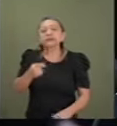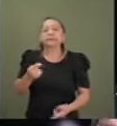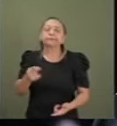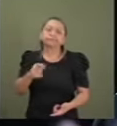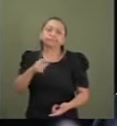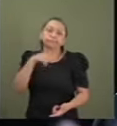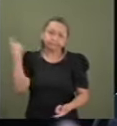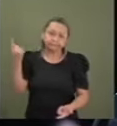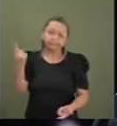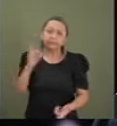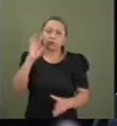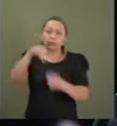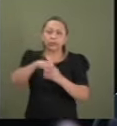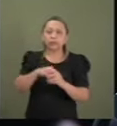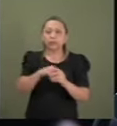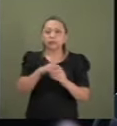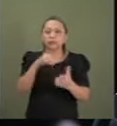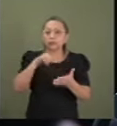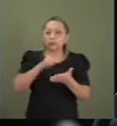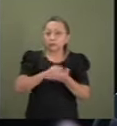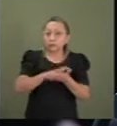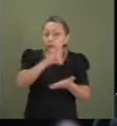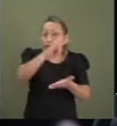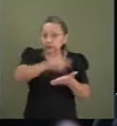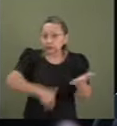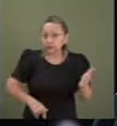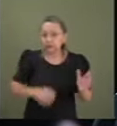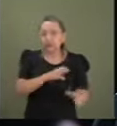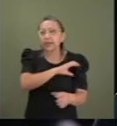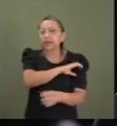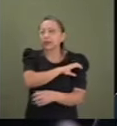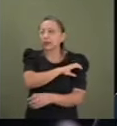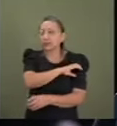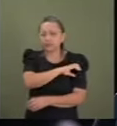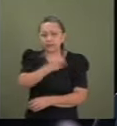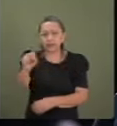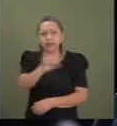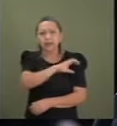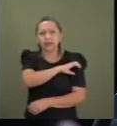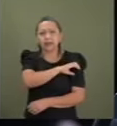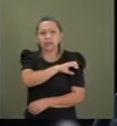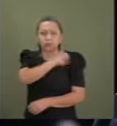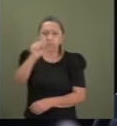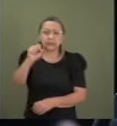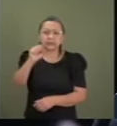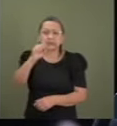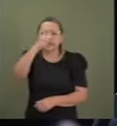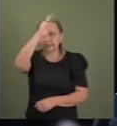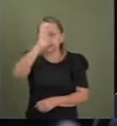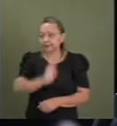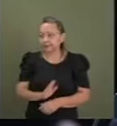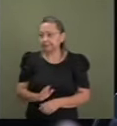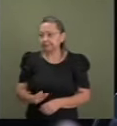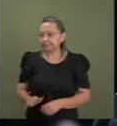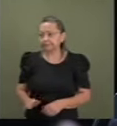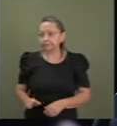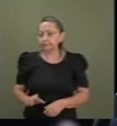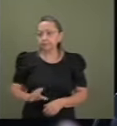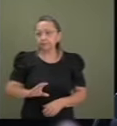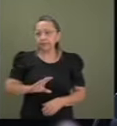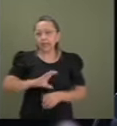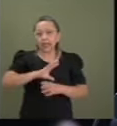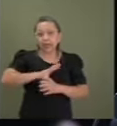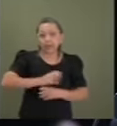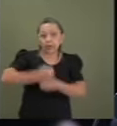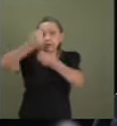e heroínas da pátria. O texto, claro, depende ainda da apreciação da Câmara dos Deputados. Eu digo aqui o nome deles.